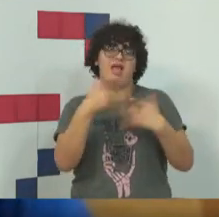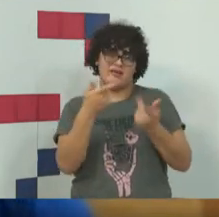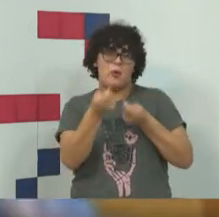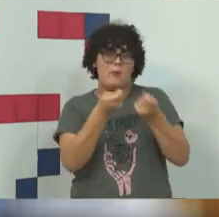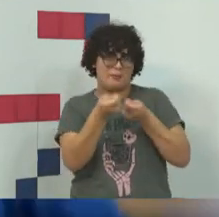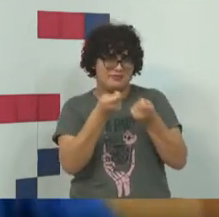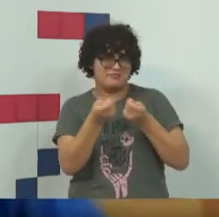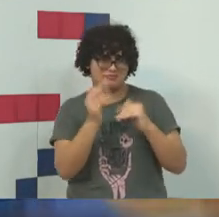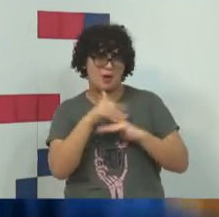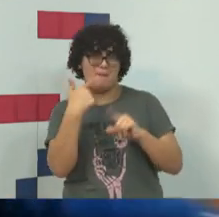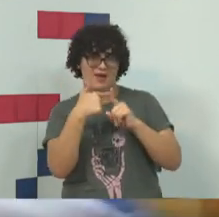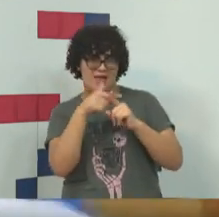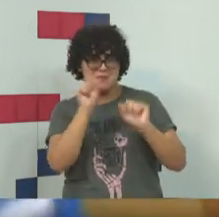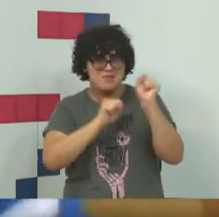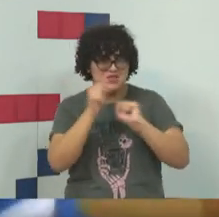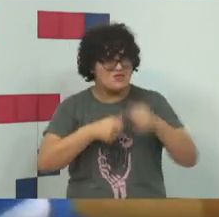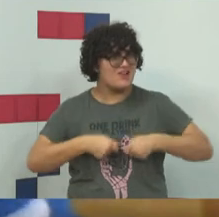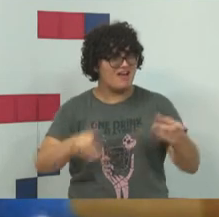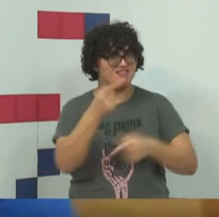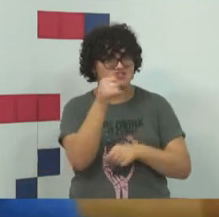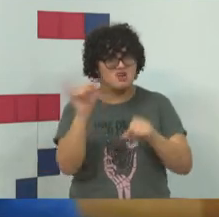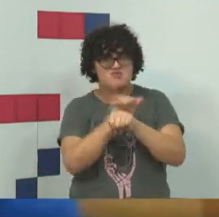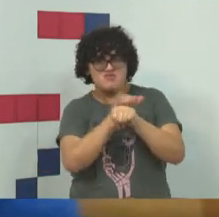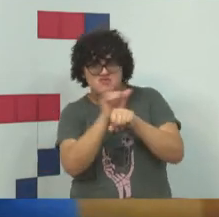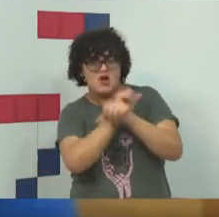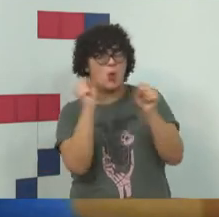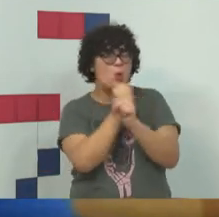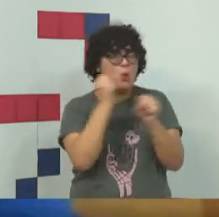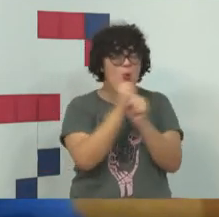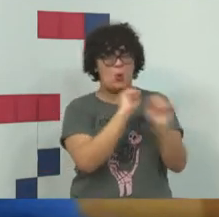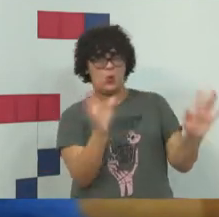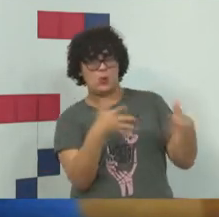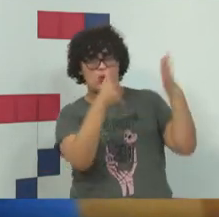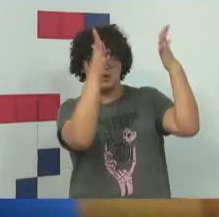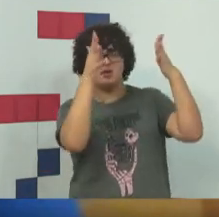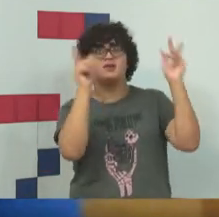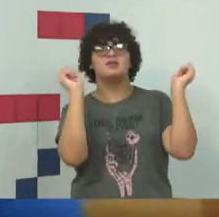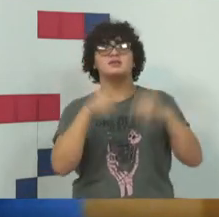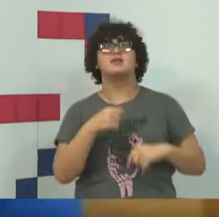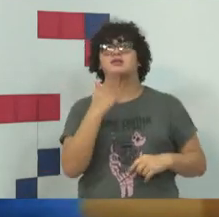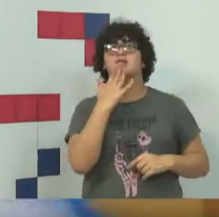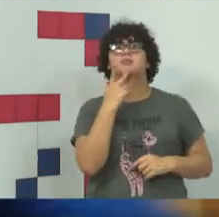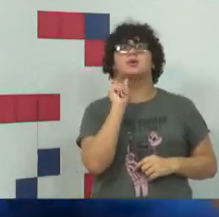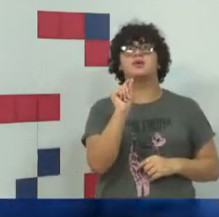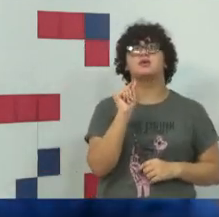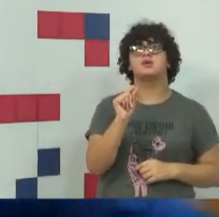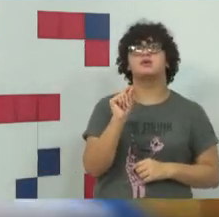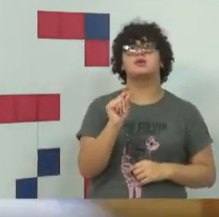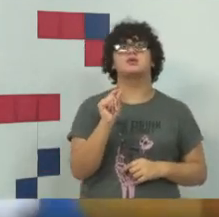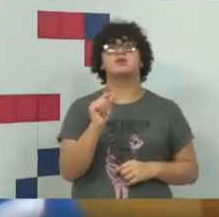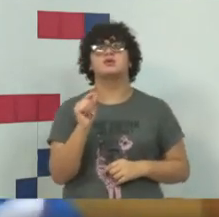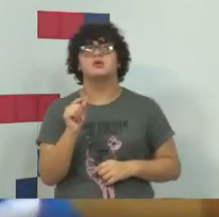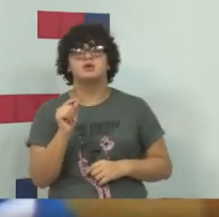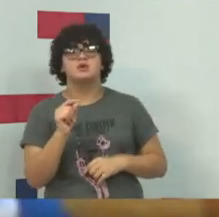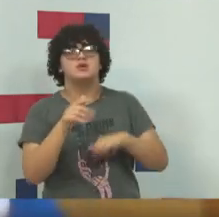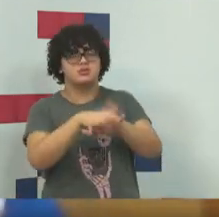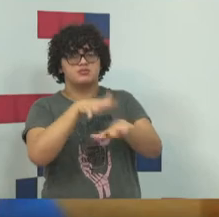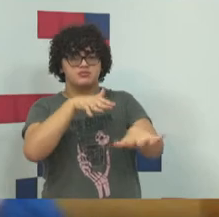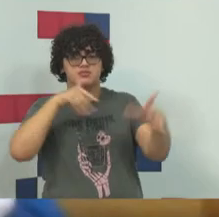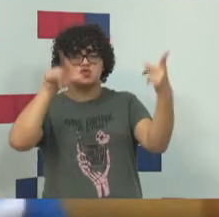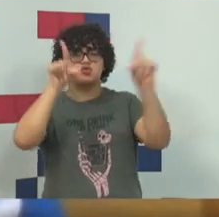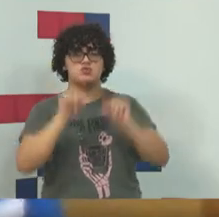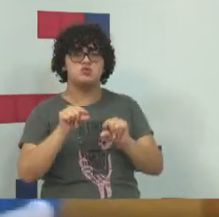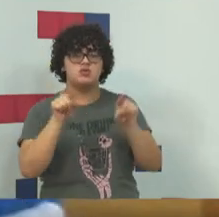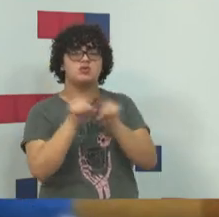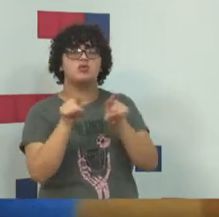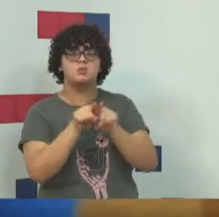podemos dizer que isso pode reduzir um pouco a questão de impacto no trânsito, de